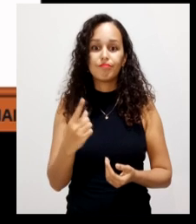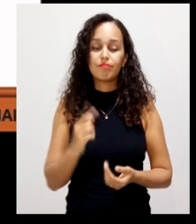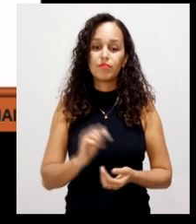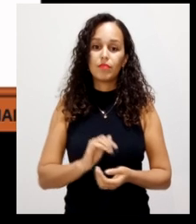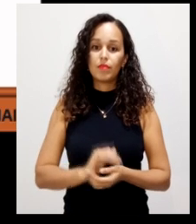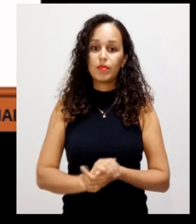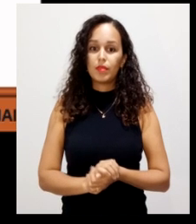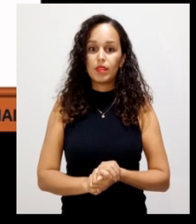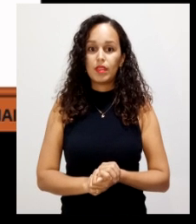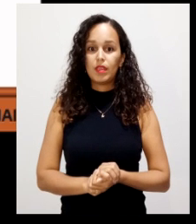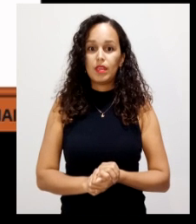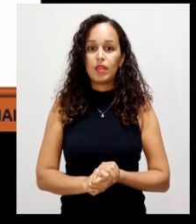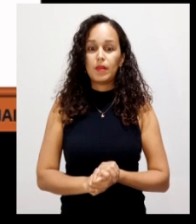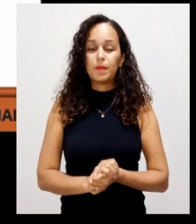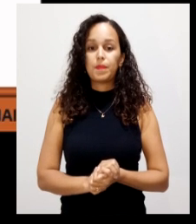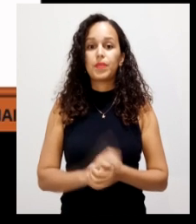é livre.